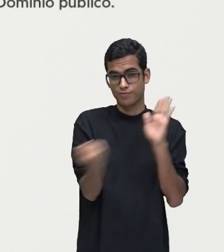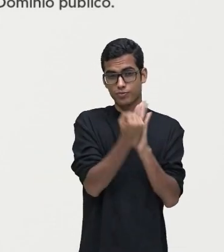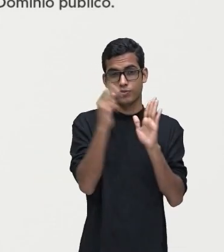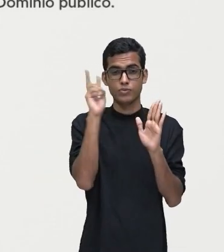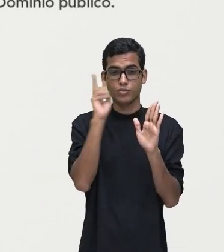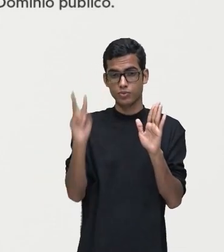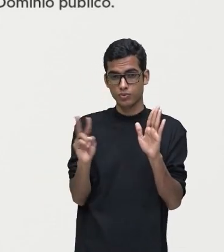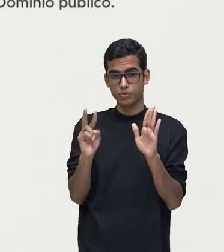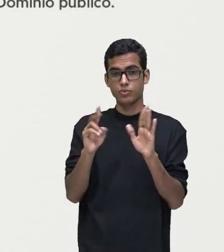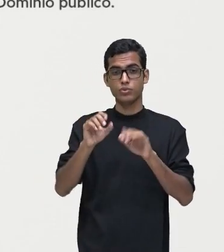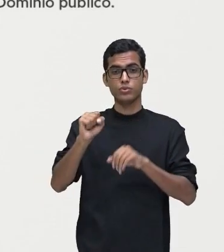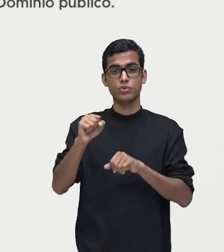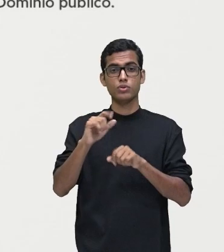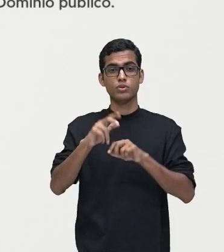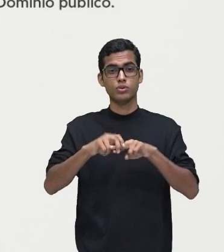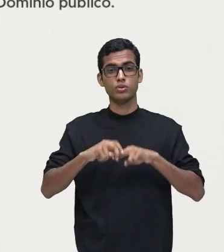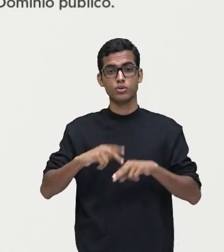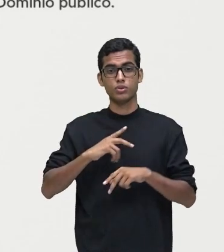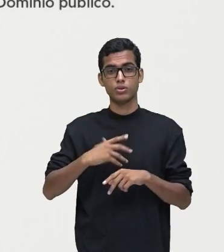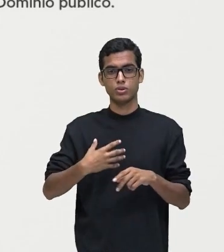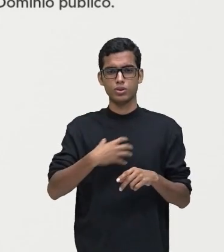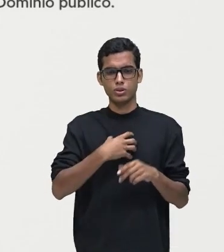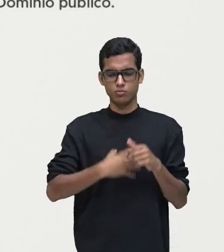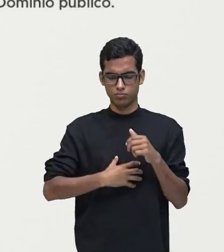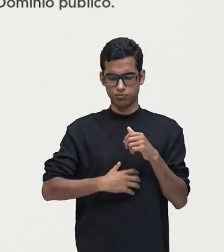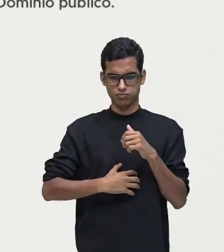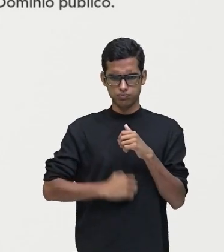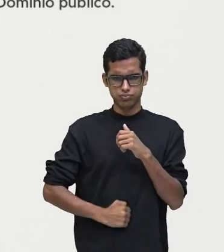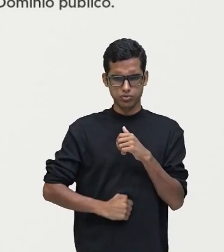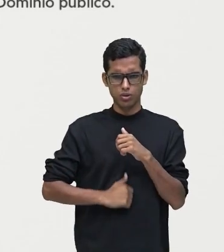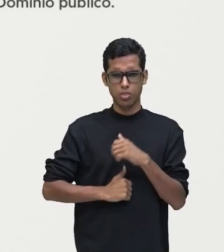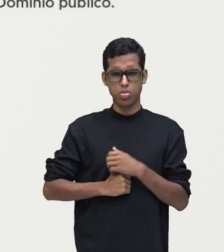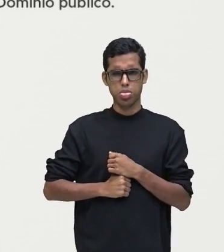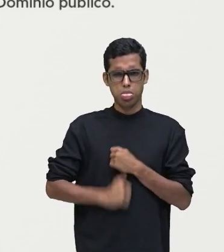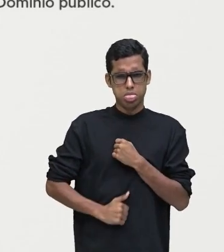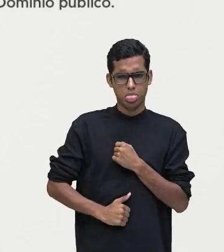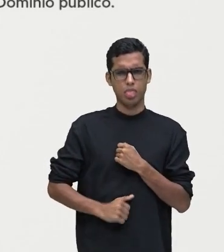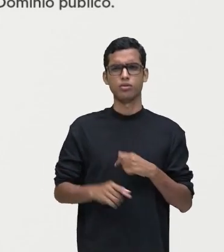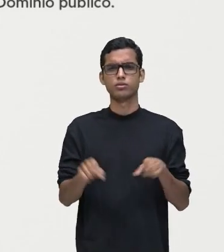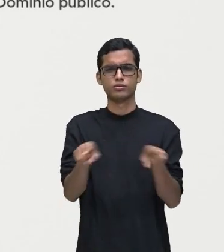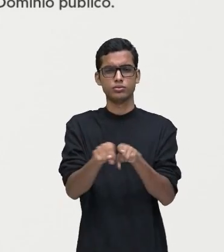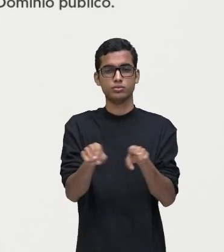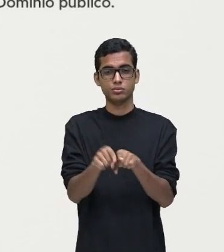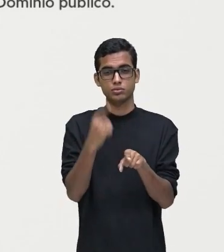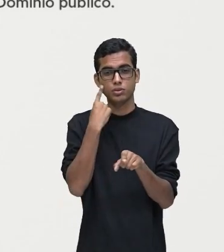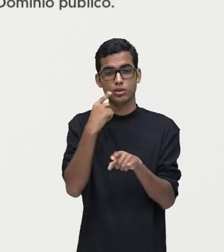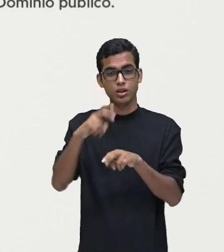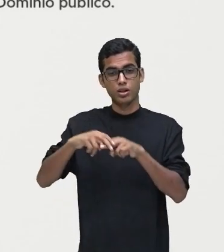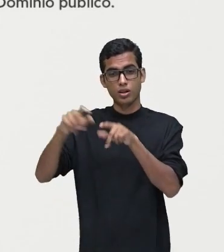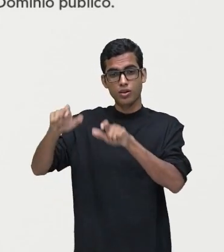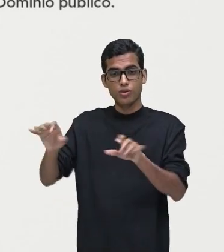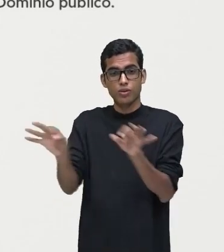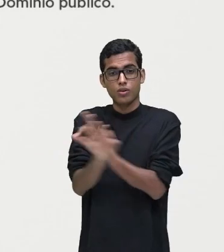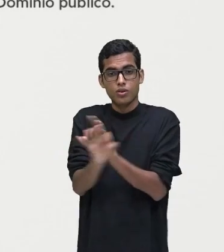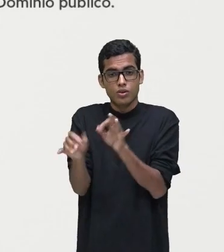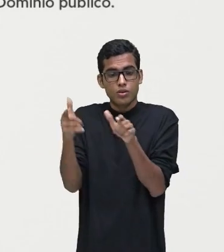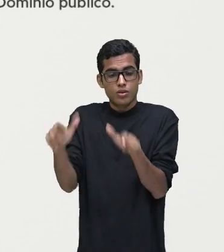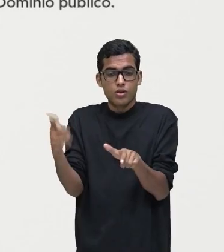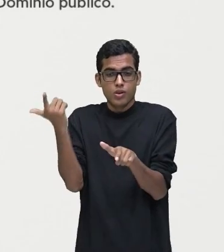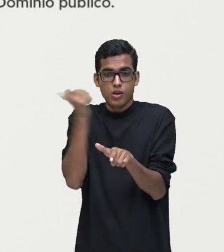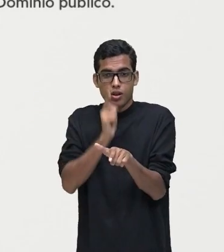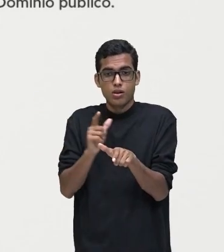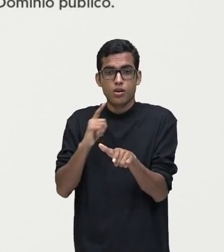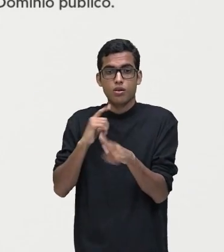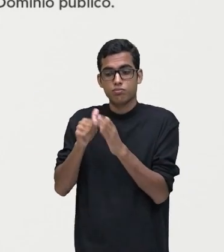E sim, por estar com diarreia e por lá ser um ótimo lugar para que ele pudesse fazer